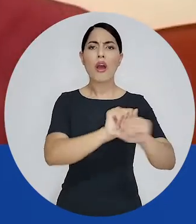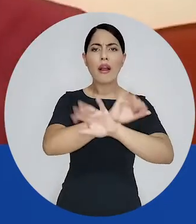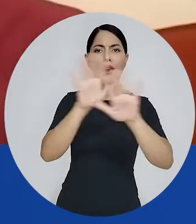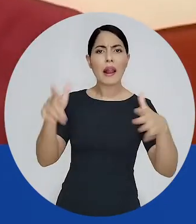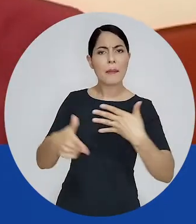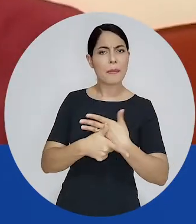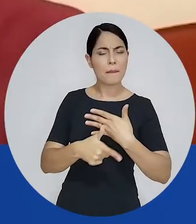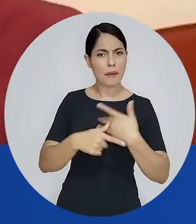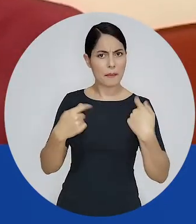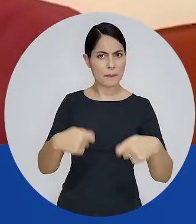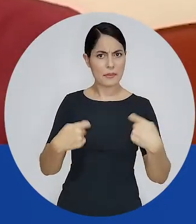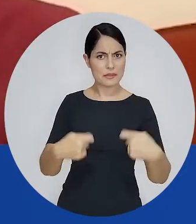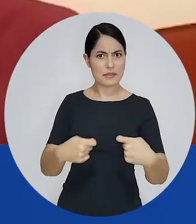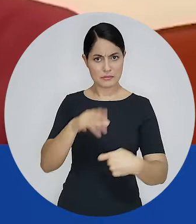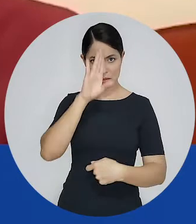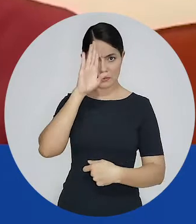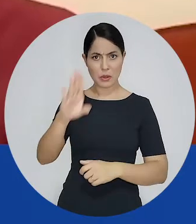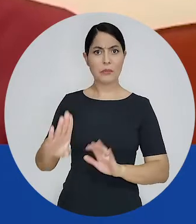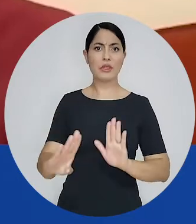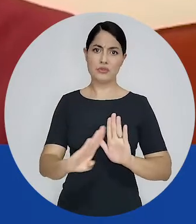incluindo as Forças Armadas.